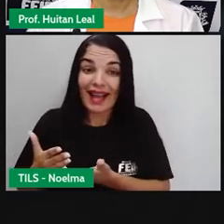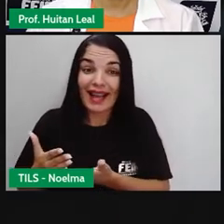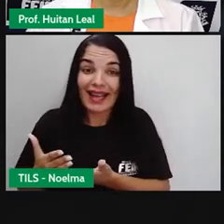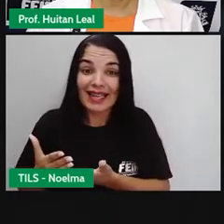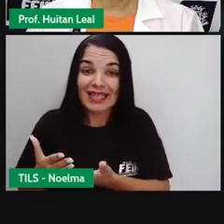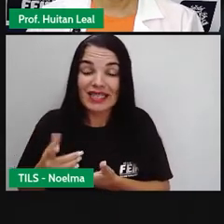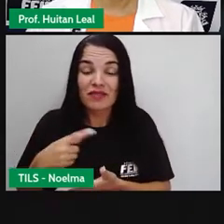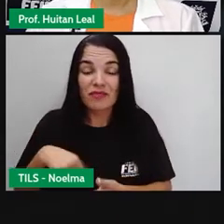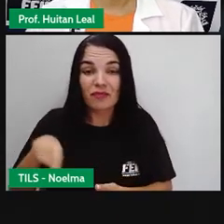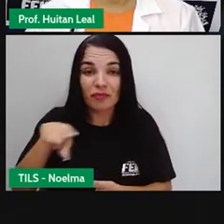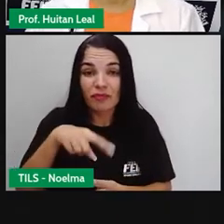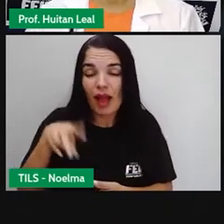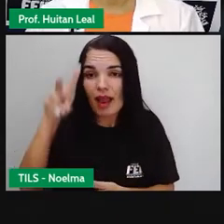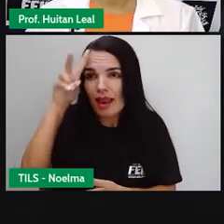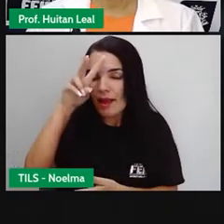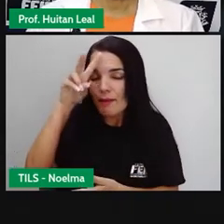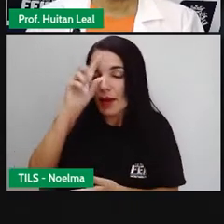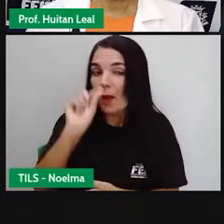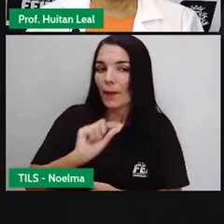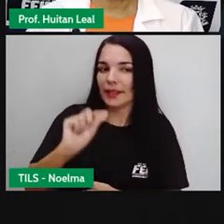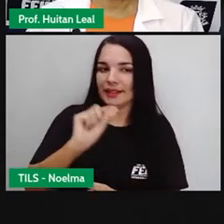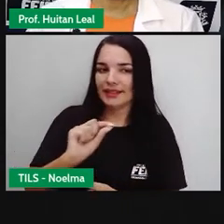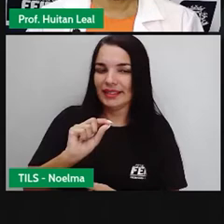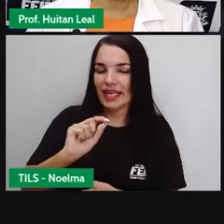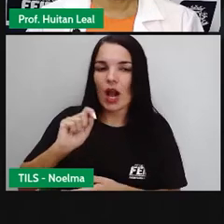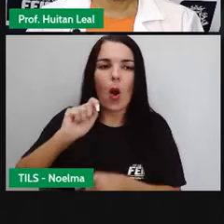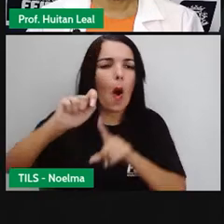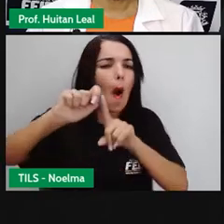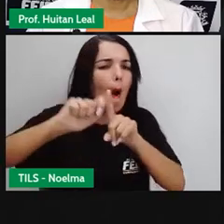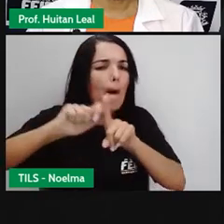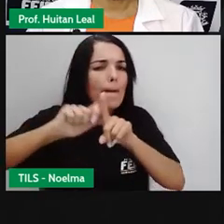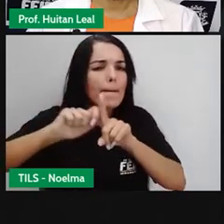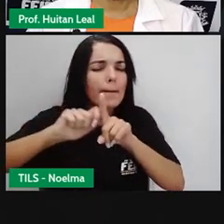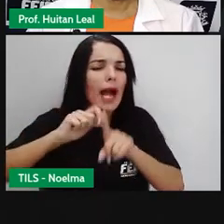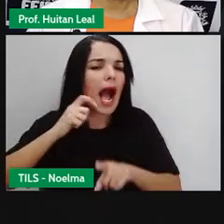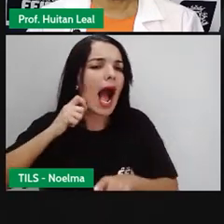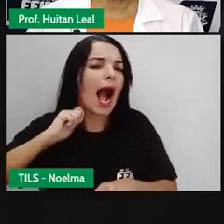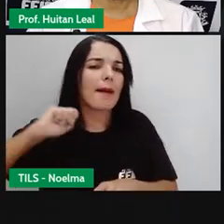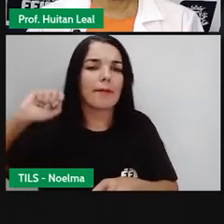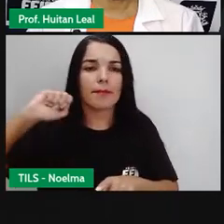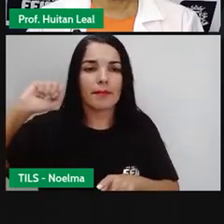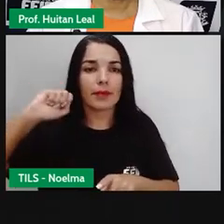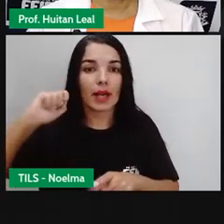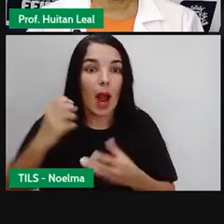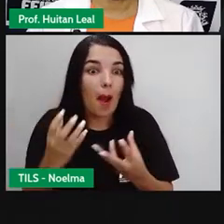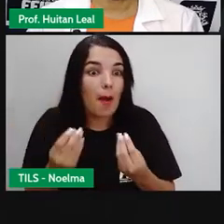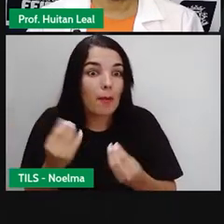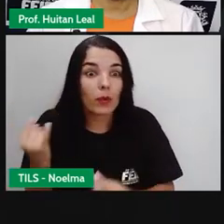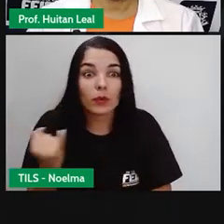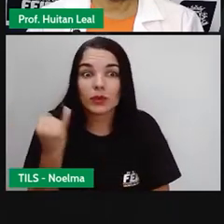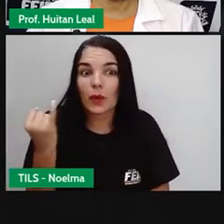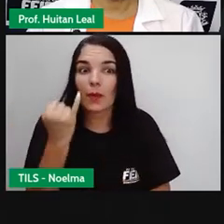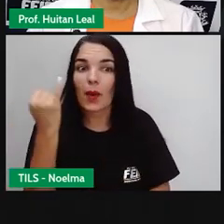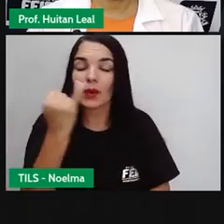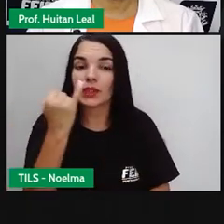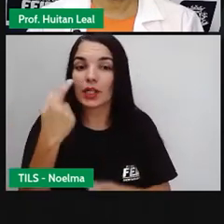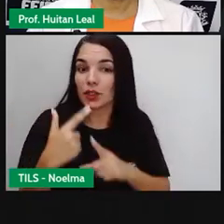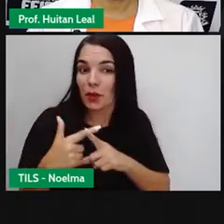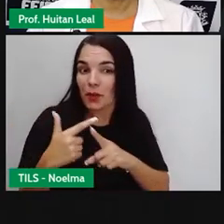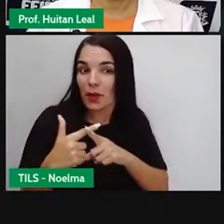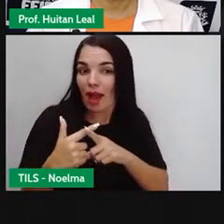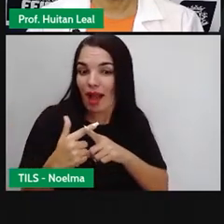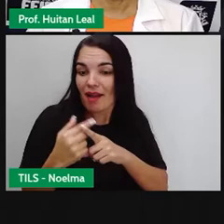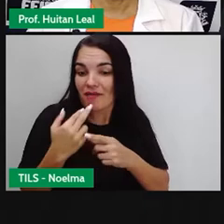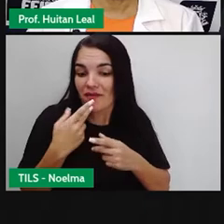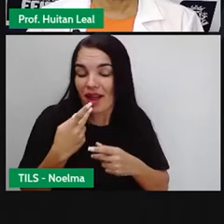eu quero lembrar o seguinte. O mês de abril é um mês importante no que diz respeito ao livro